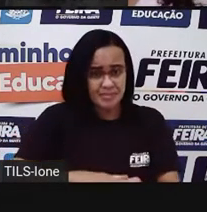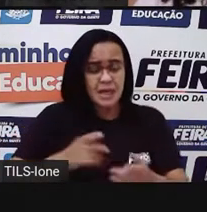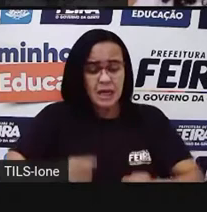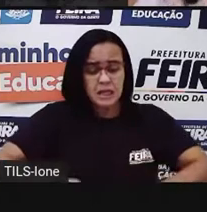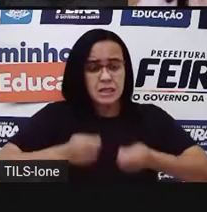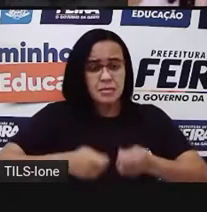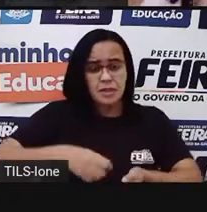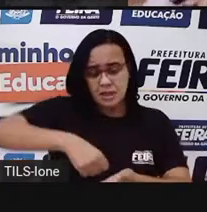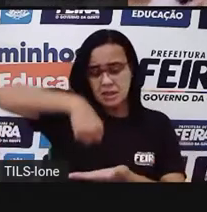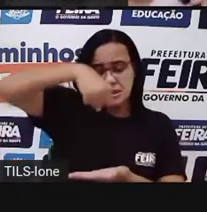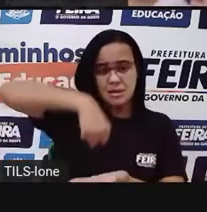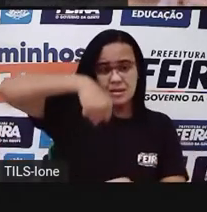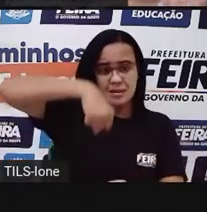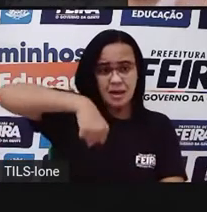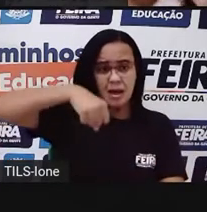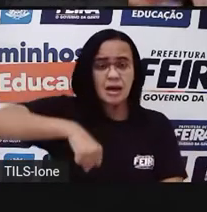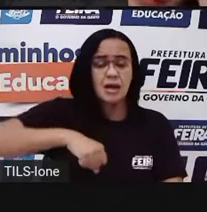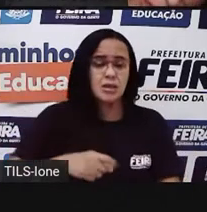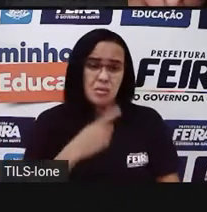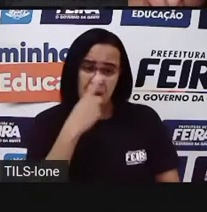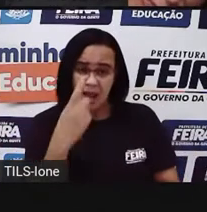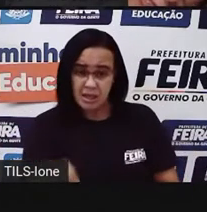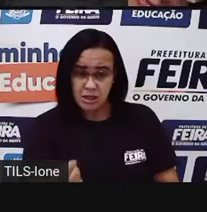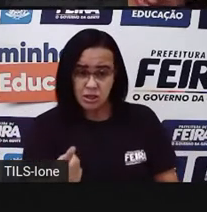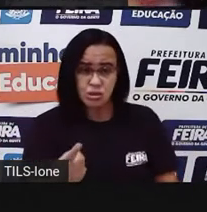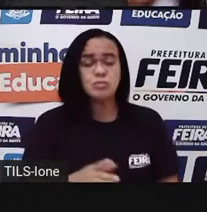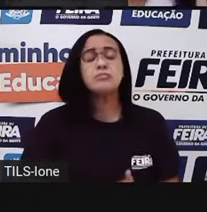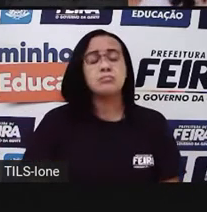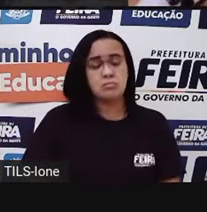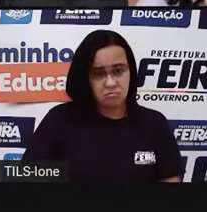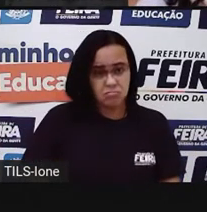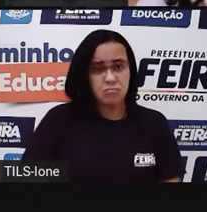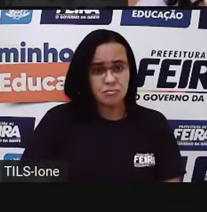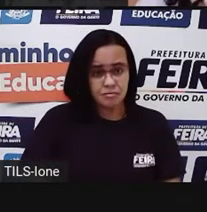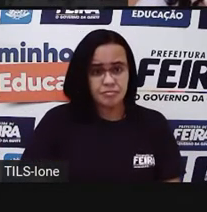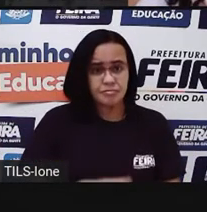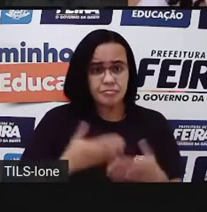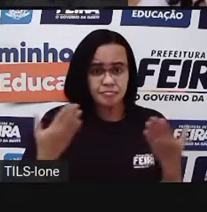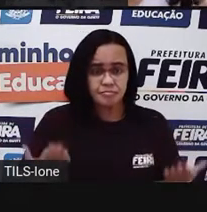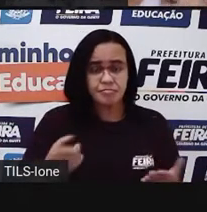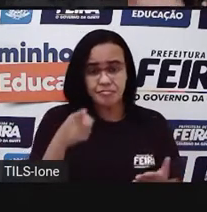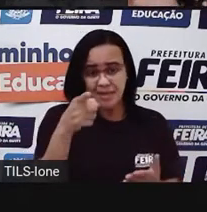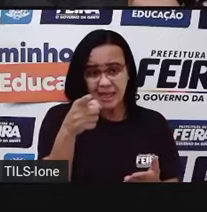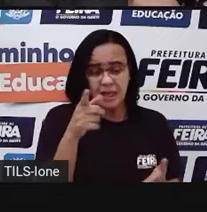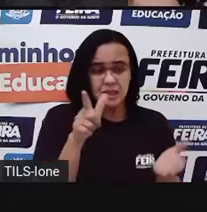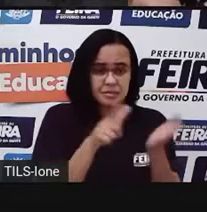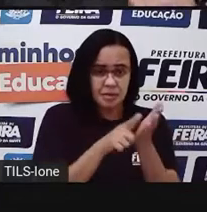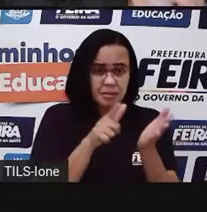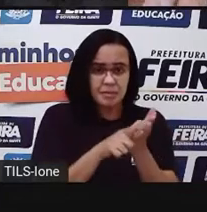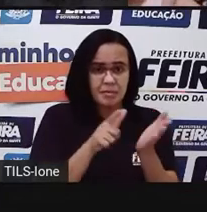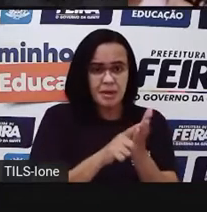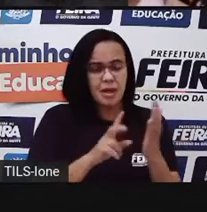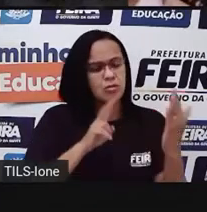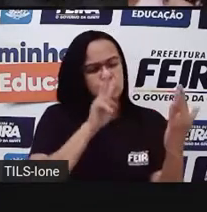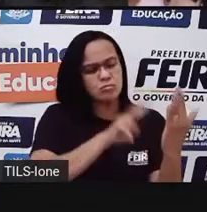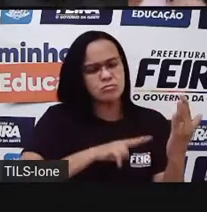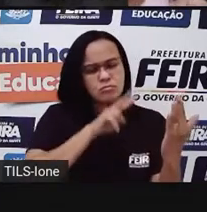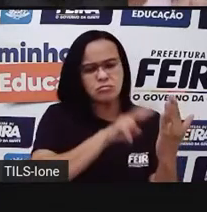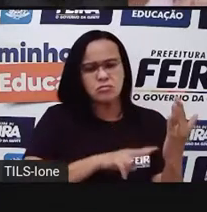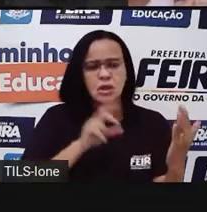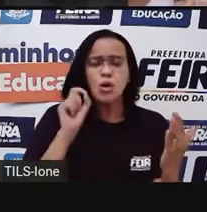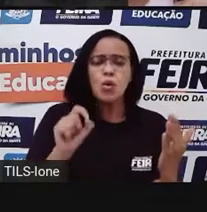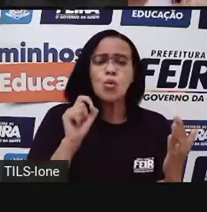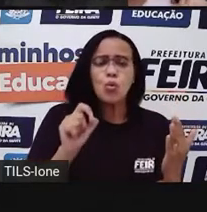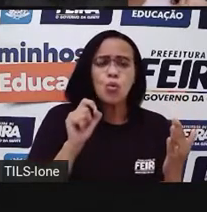produtos aqui, né? Uma coisa que eu queria falar para vocês, que esse panfleto tem, é a marca, né? Vocês